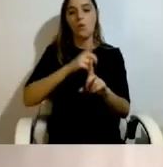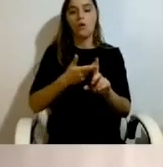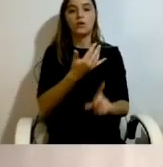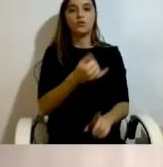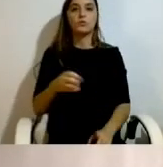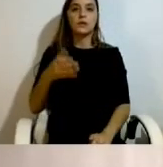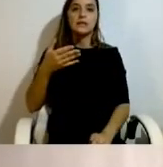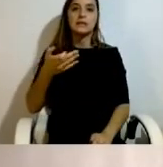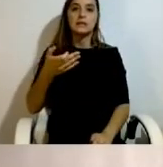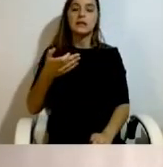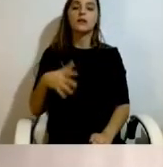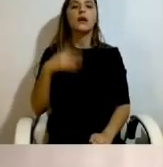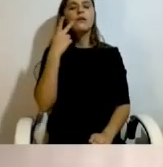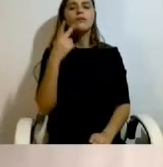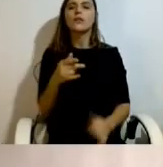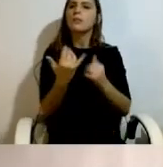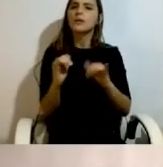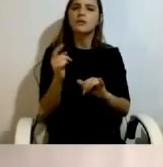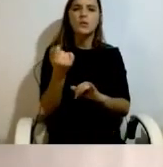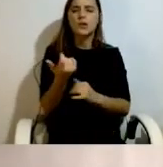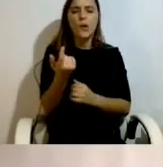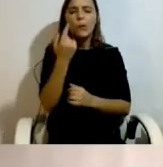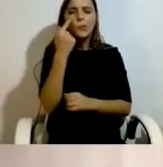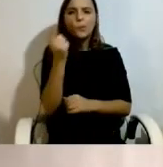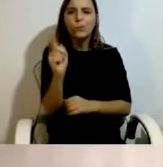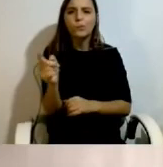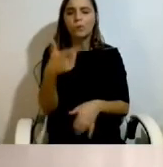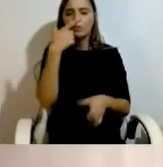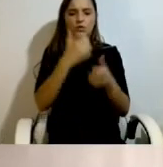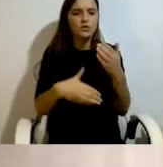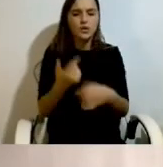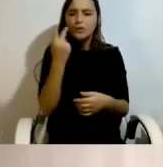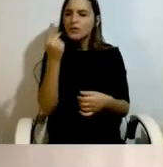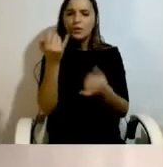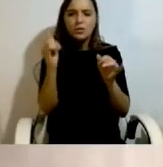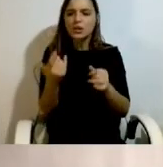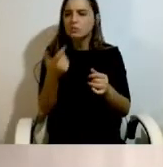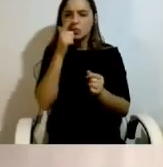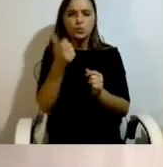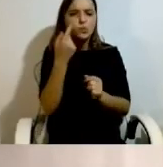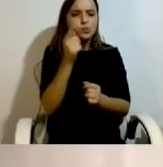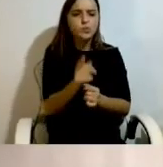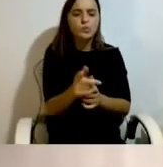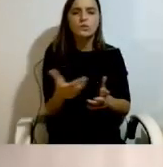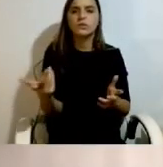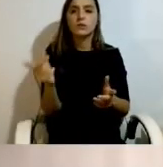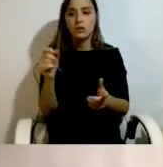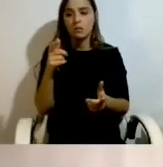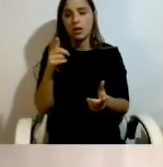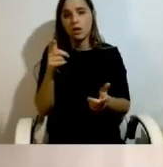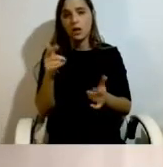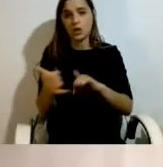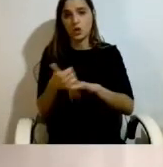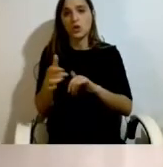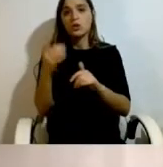começou, a vida independente era praticamente desconhecida das pessoas com deficiência e das organizações a nível